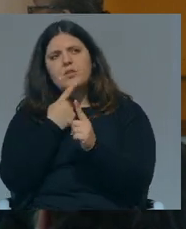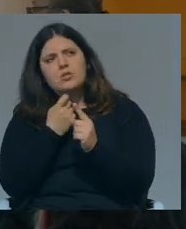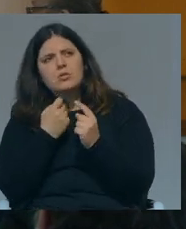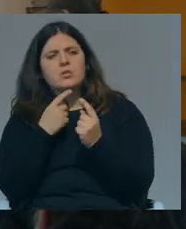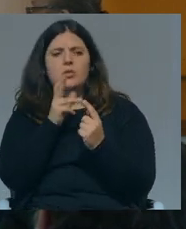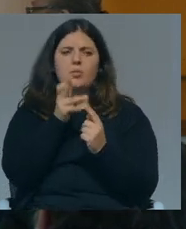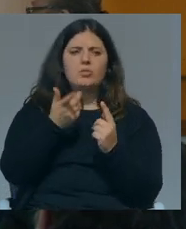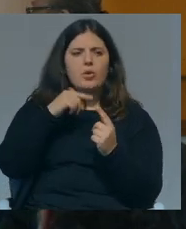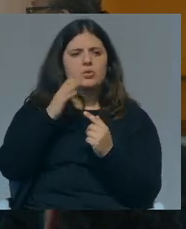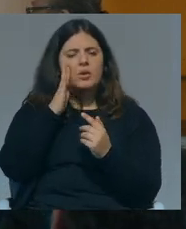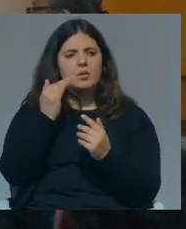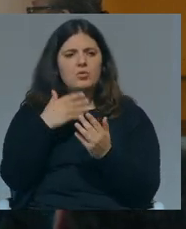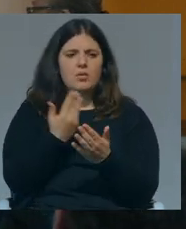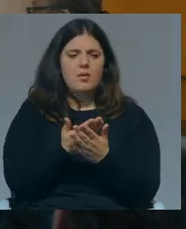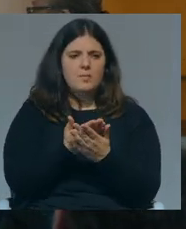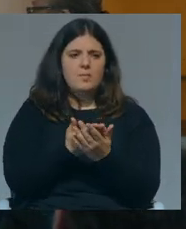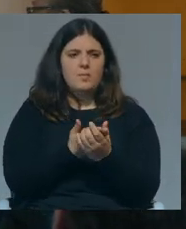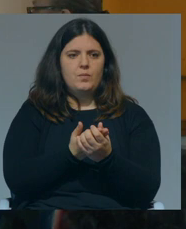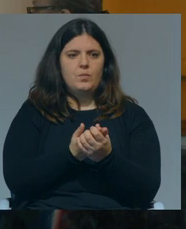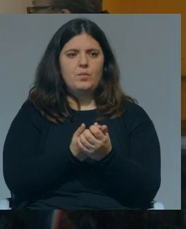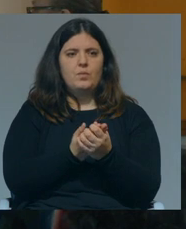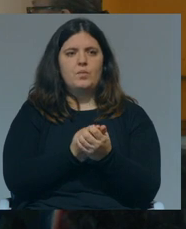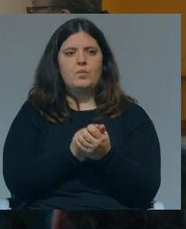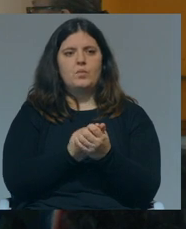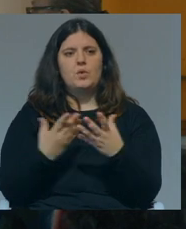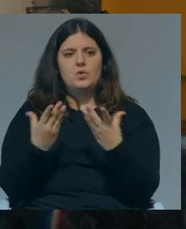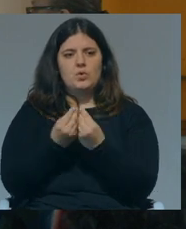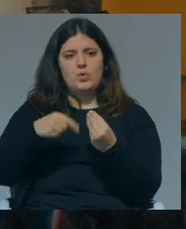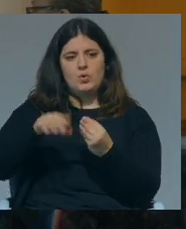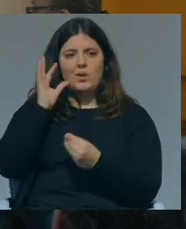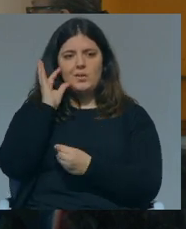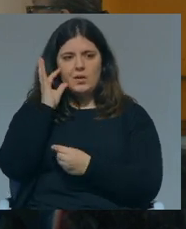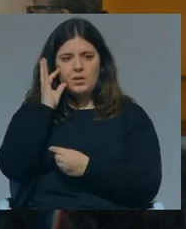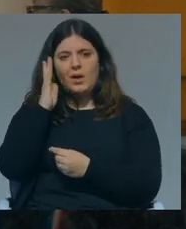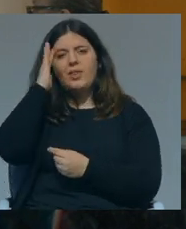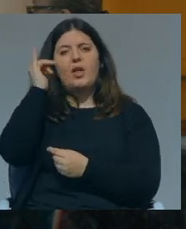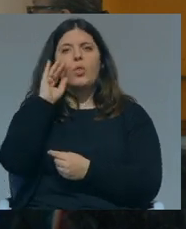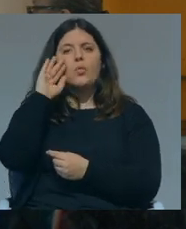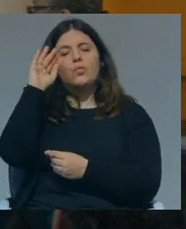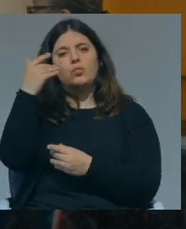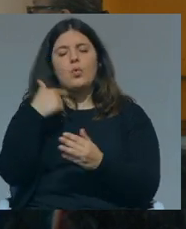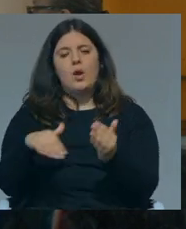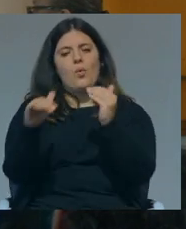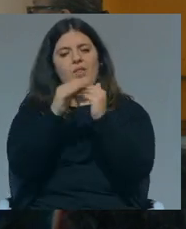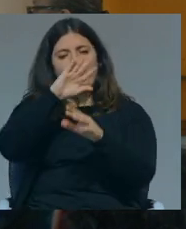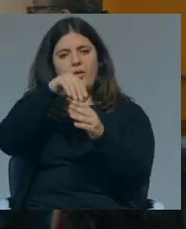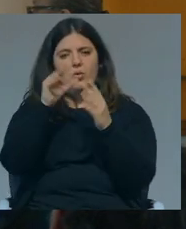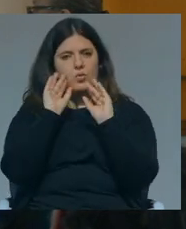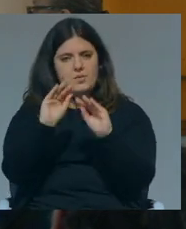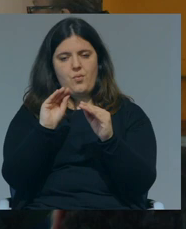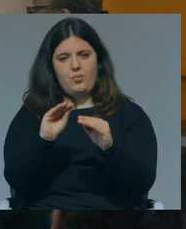e as respostas que nós tentamos dar à questão que nos junta aqui esta tarde, a ideia do futuro da igualdade na educação,